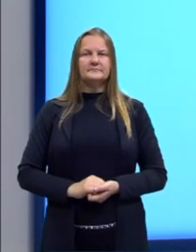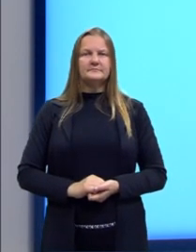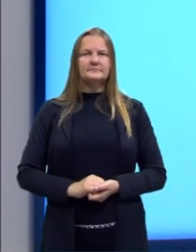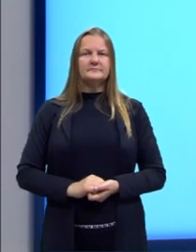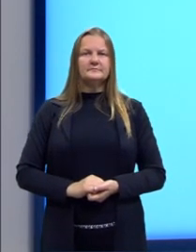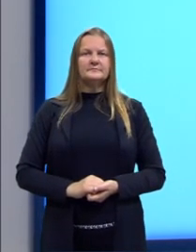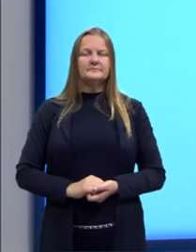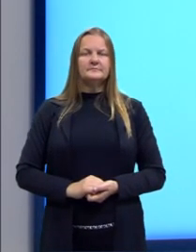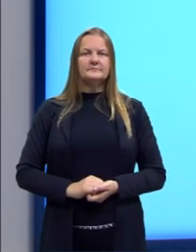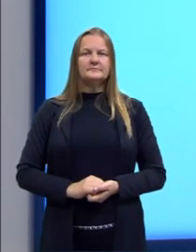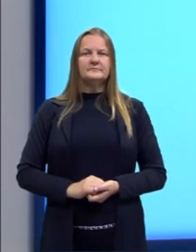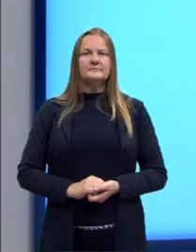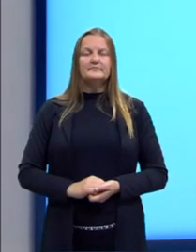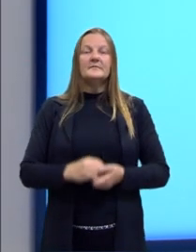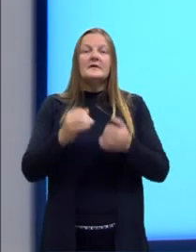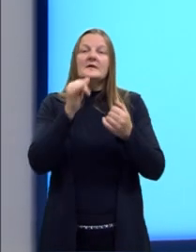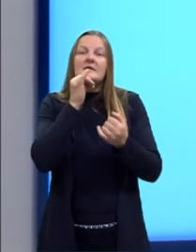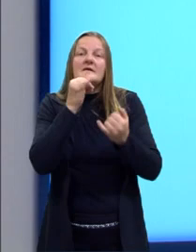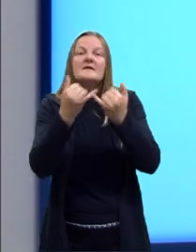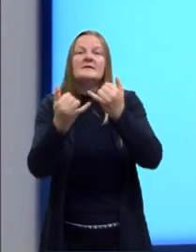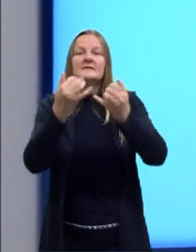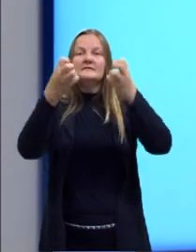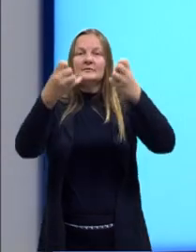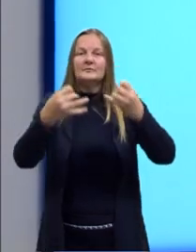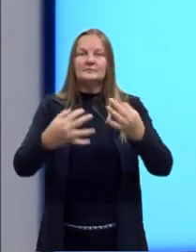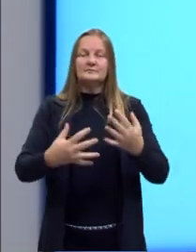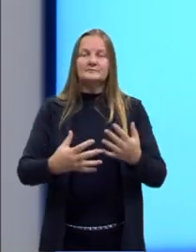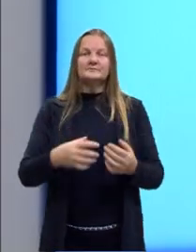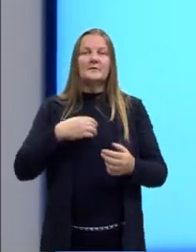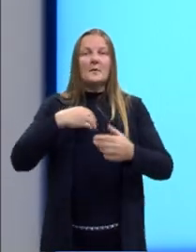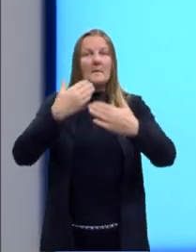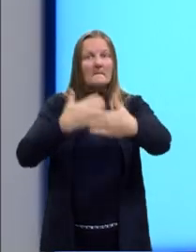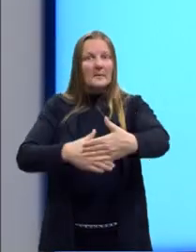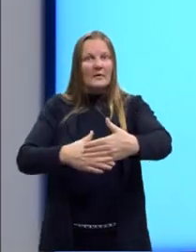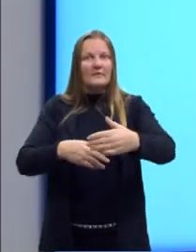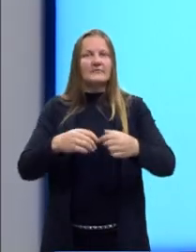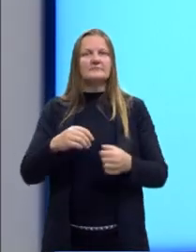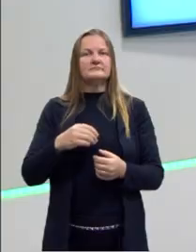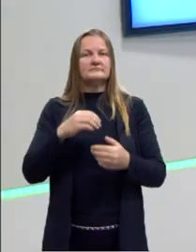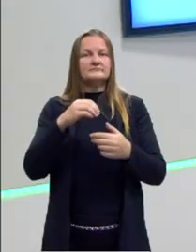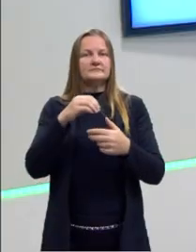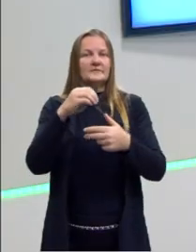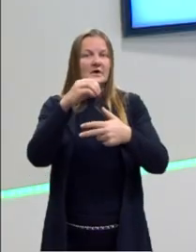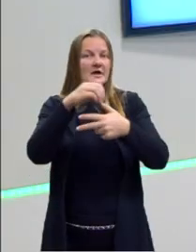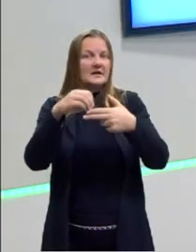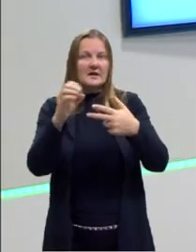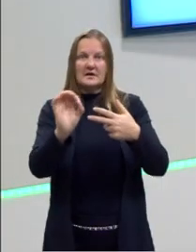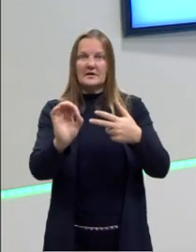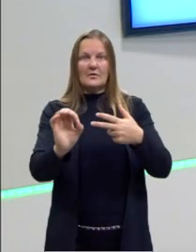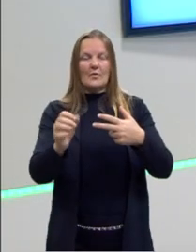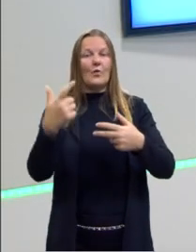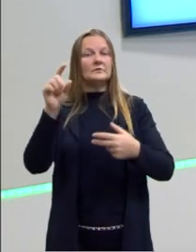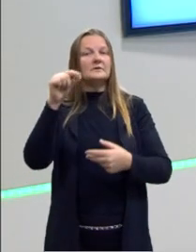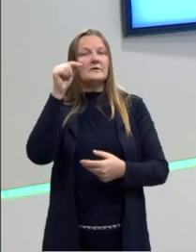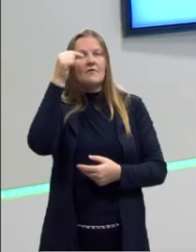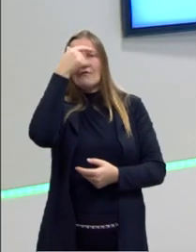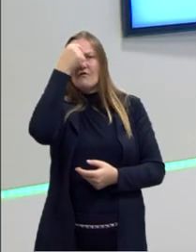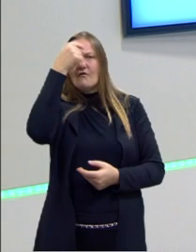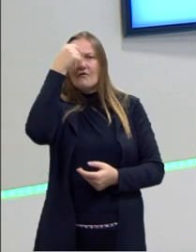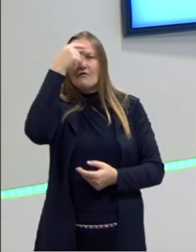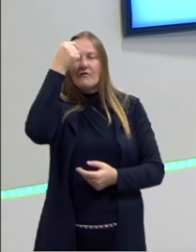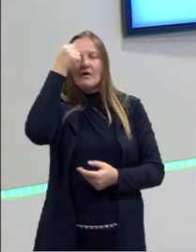Vamos, então, a um exemplo. De uma prova. Essa prova não é do Enem. É uma prova da Universidade